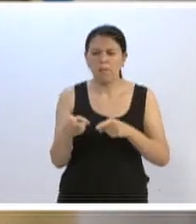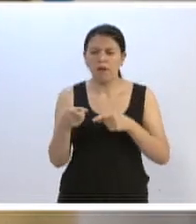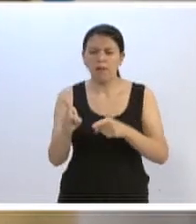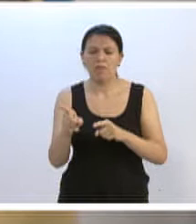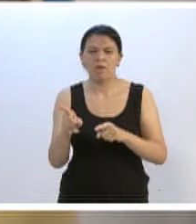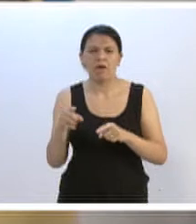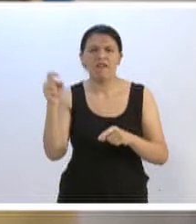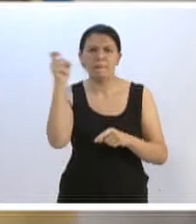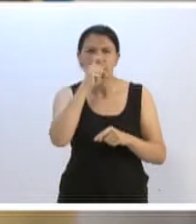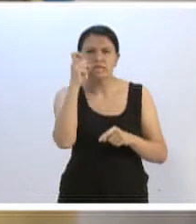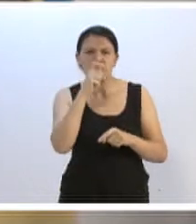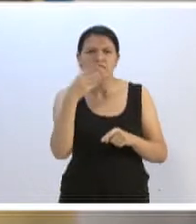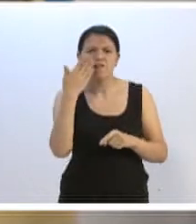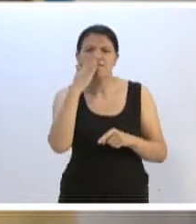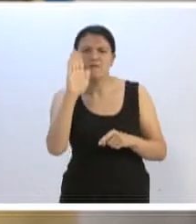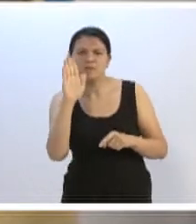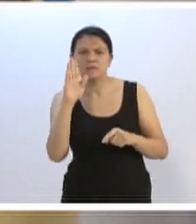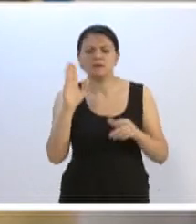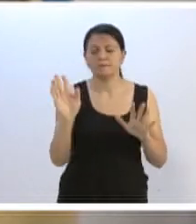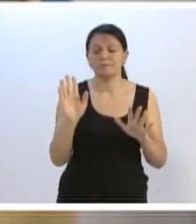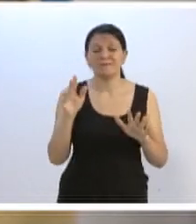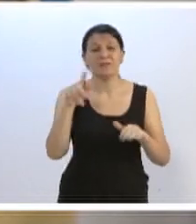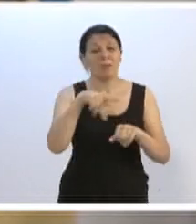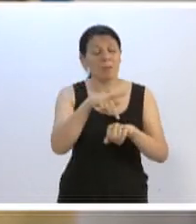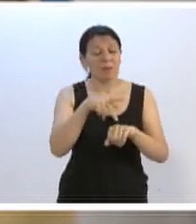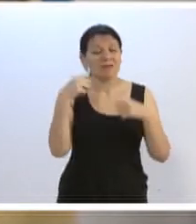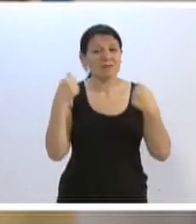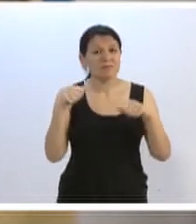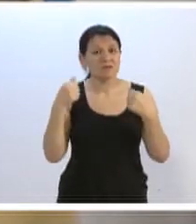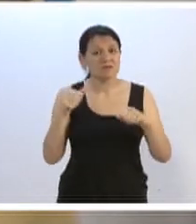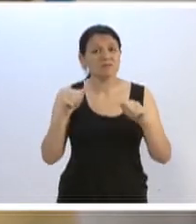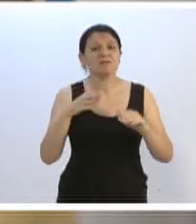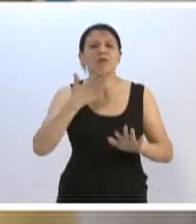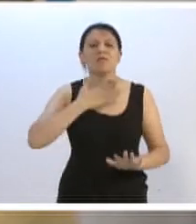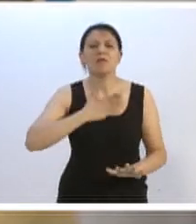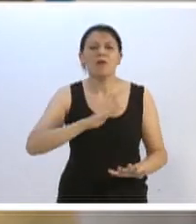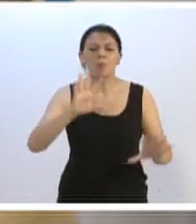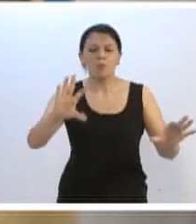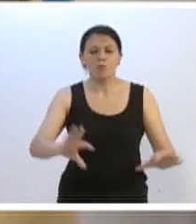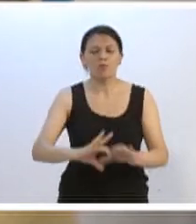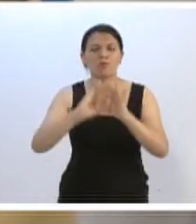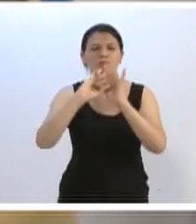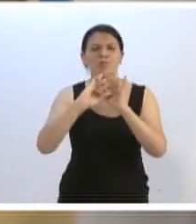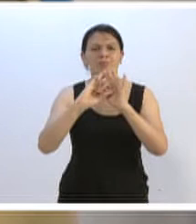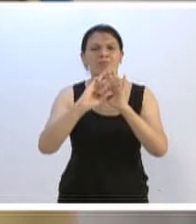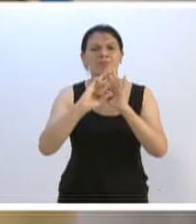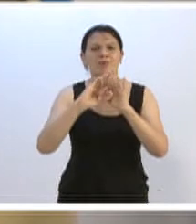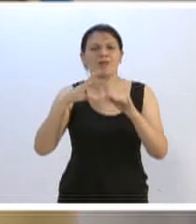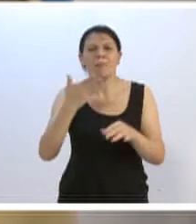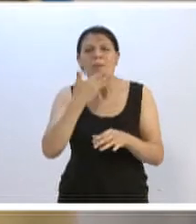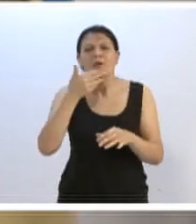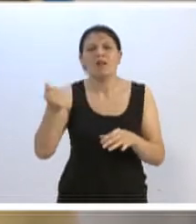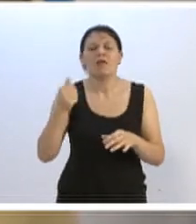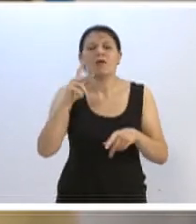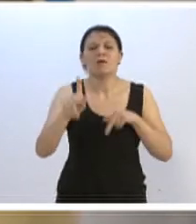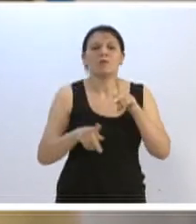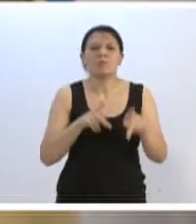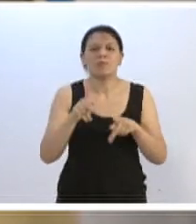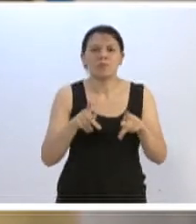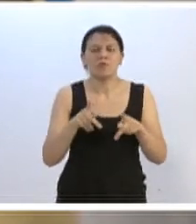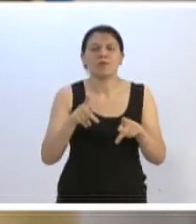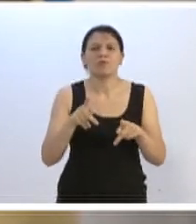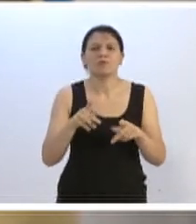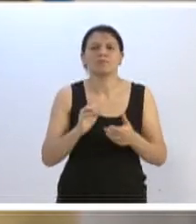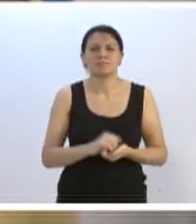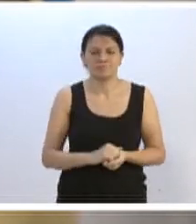news, sem ódio, sem guerra, porque o nosso país precisa ser pacificado, precisa de união de todos para voltar a ser melhor para o seu povo, sua gente,